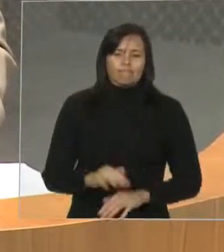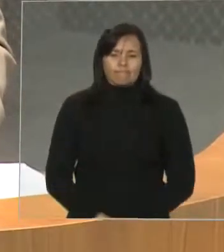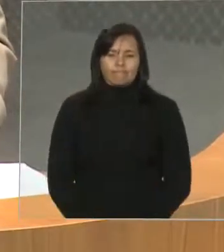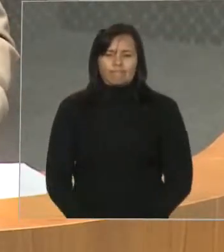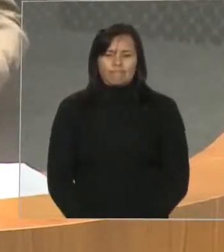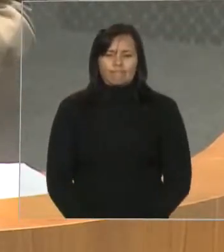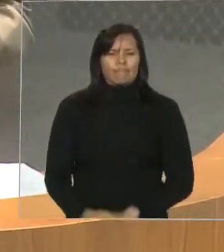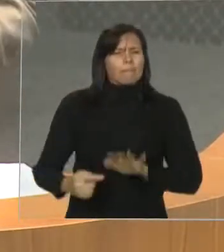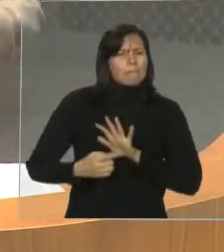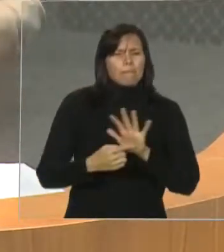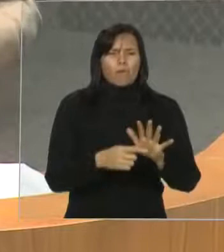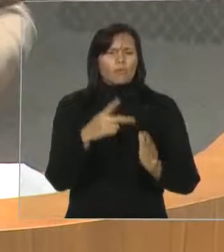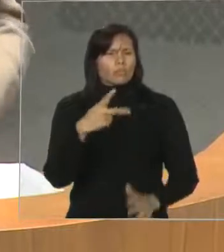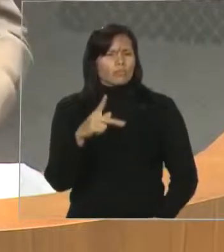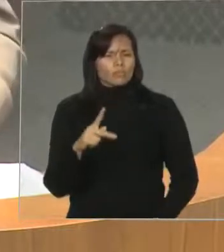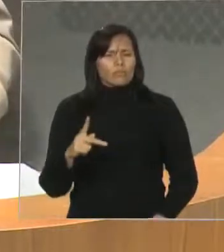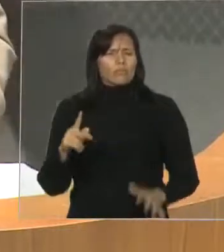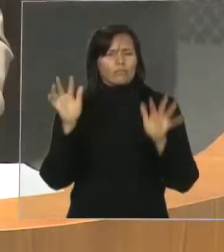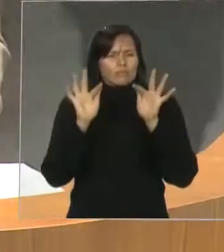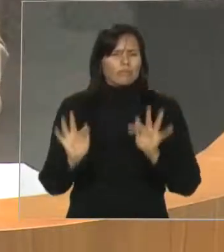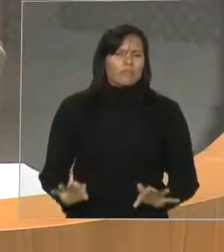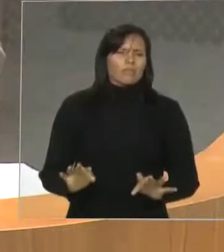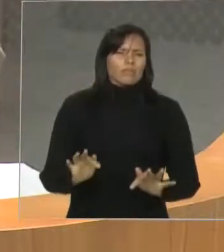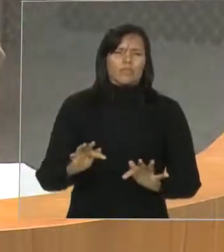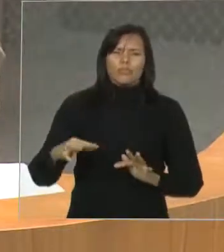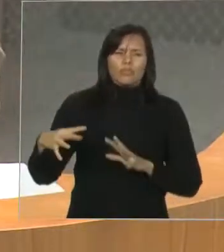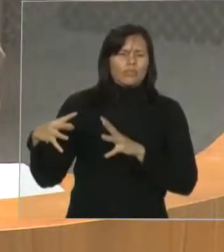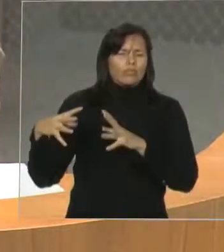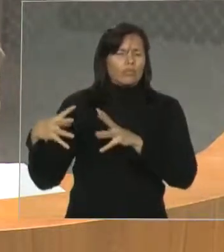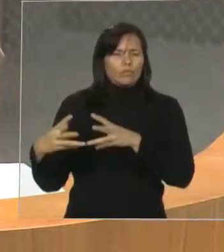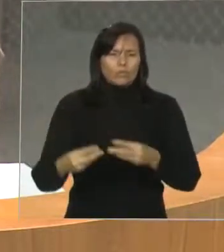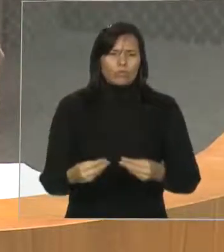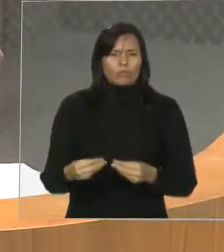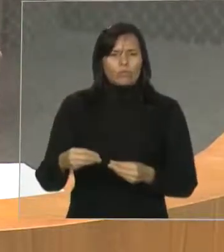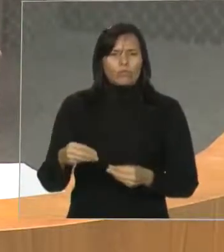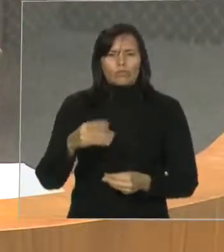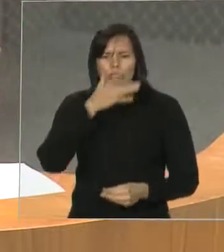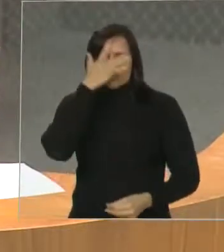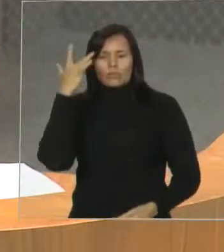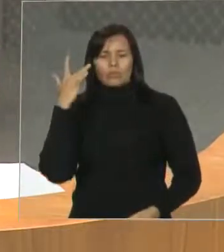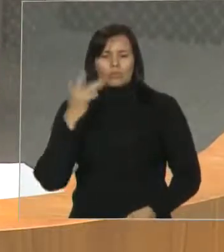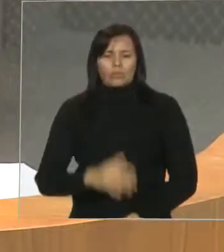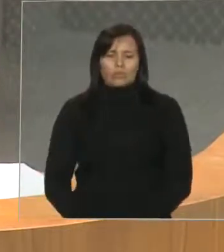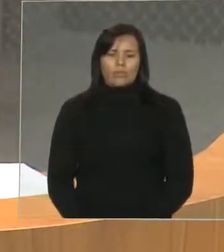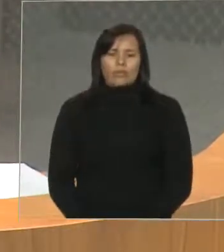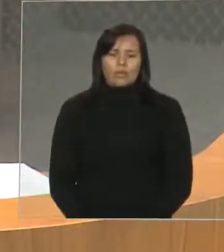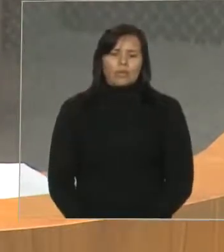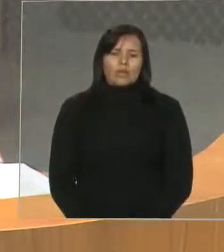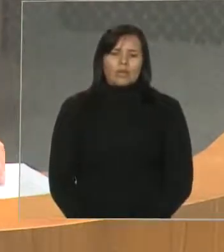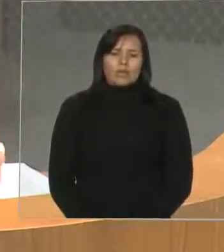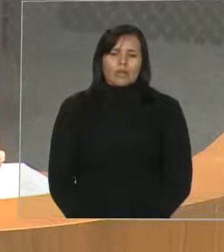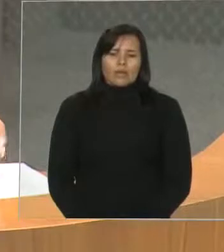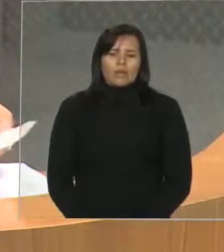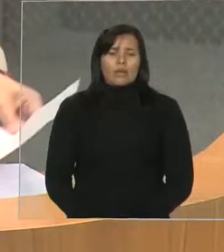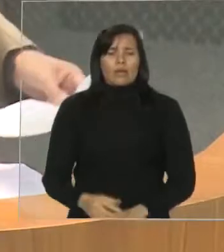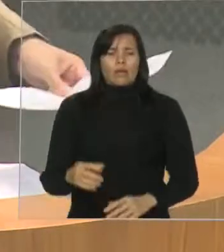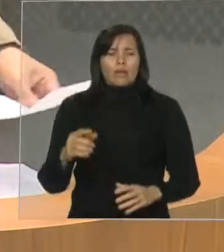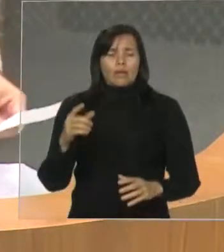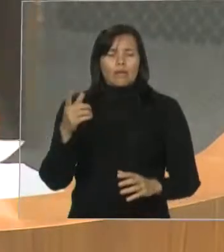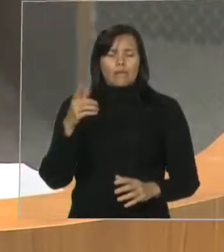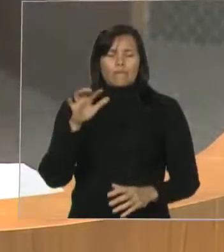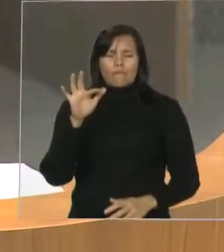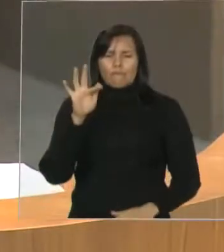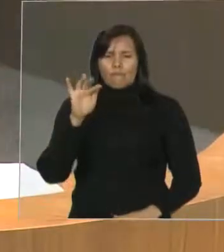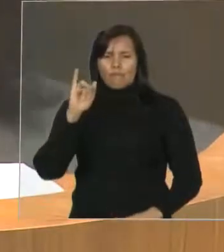todos os homens, perto está o Senhor. Carna de São Paulo aos Filipenses, 4, 5. Com essa mensagem bíblica nós